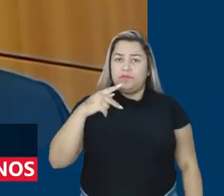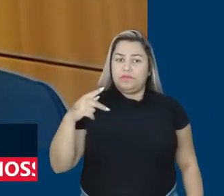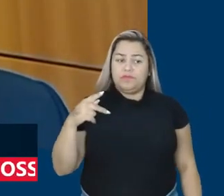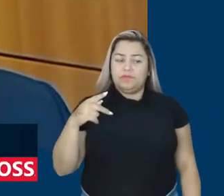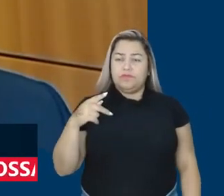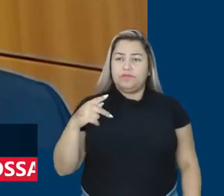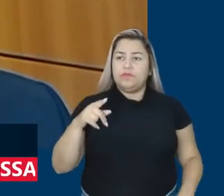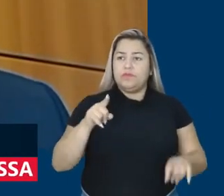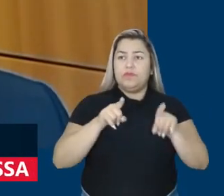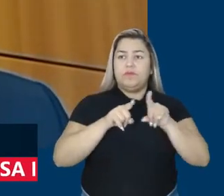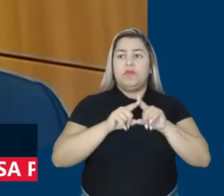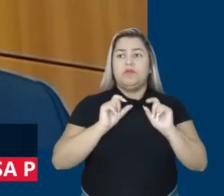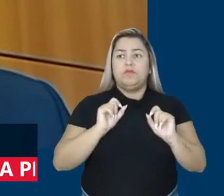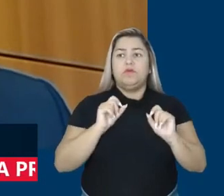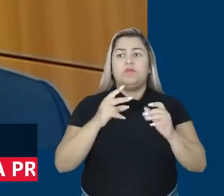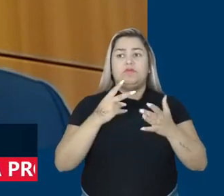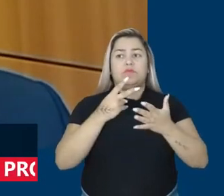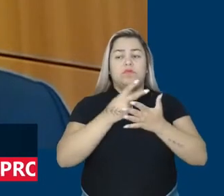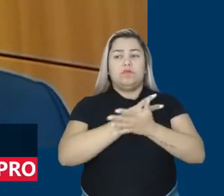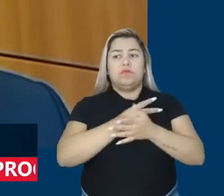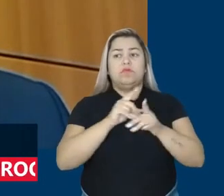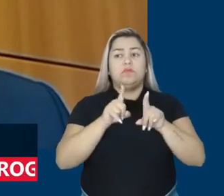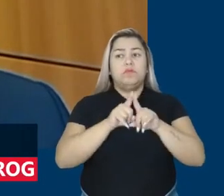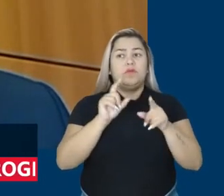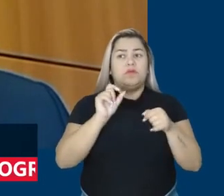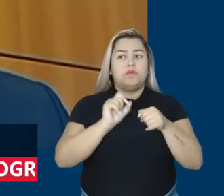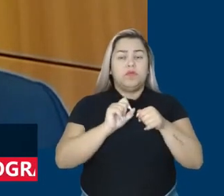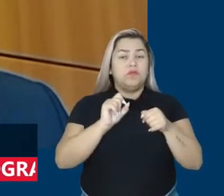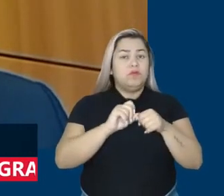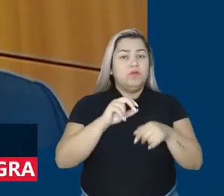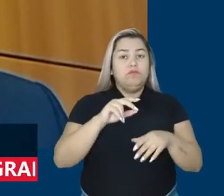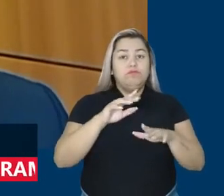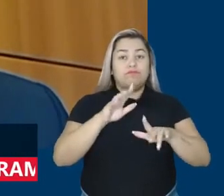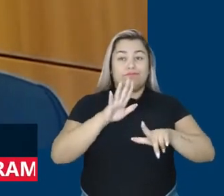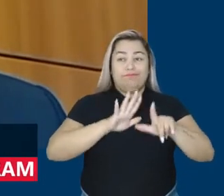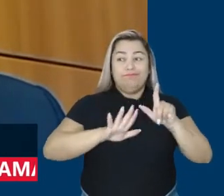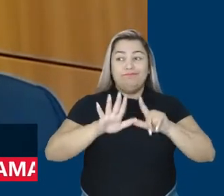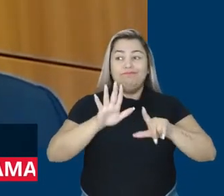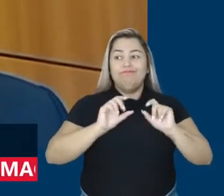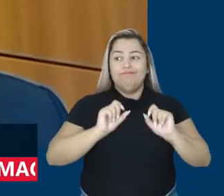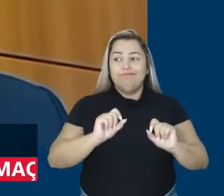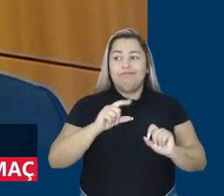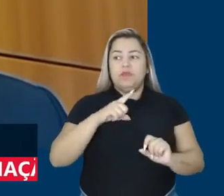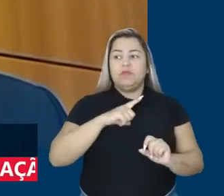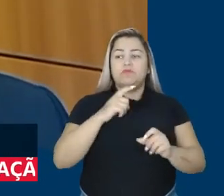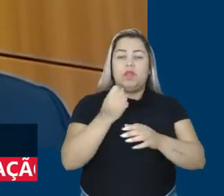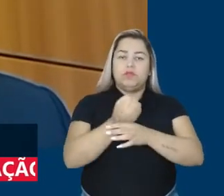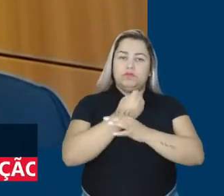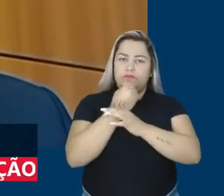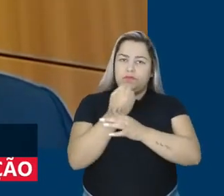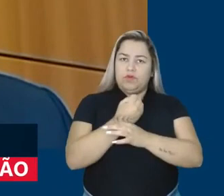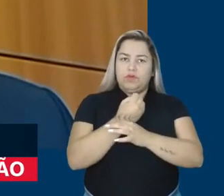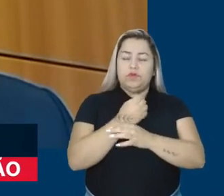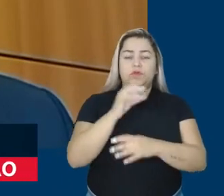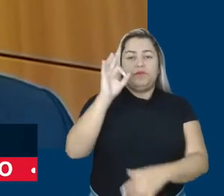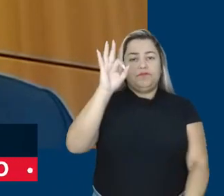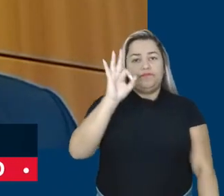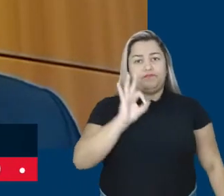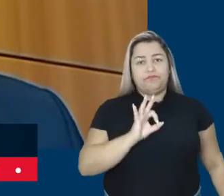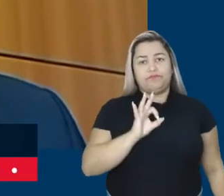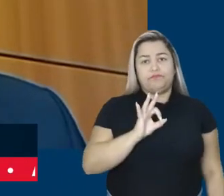mediação daquilo que ele ganha é feito por uma plataforma e ele sempre tem uma insegurança de qual é o percentual